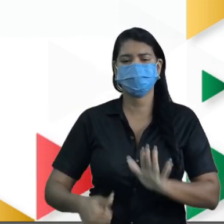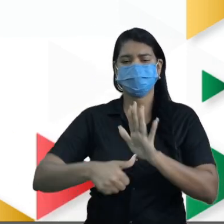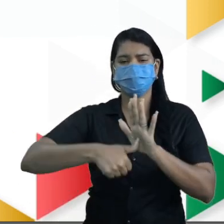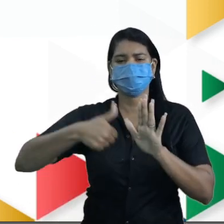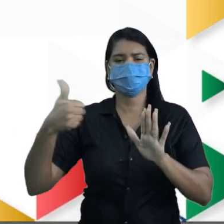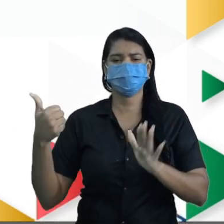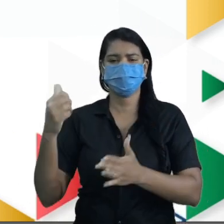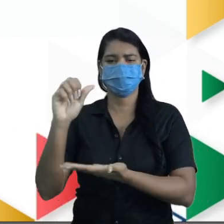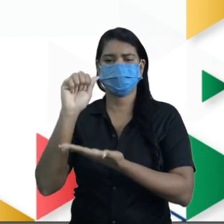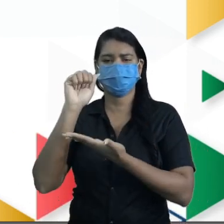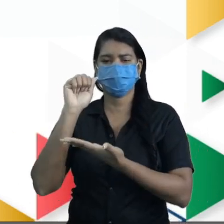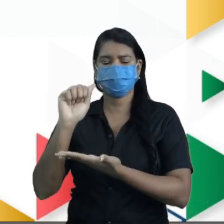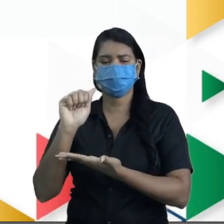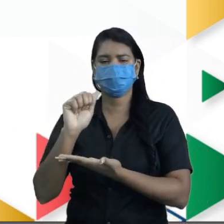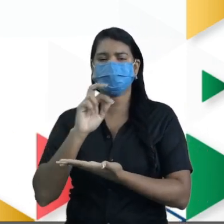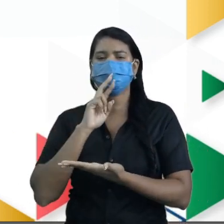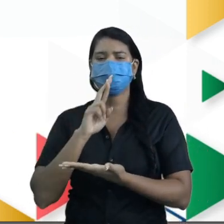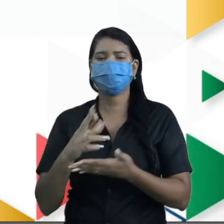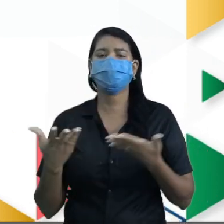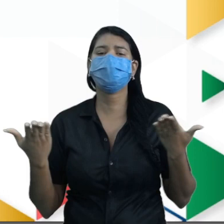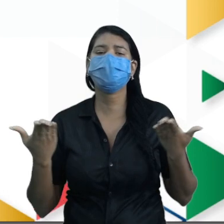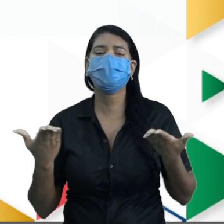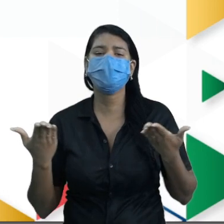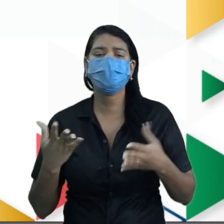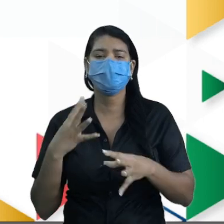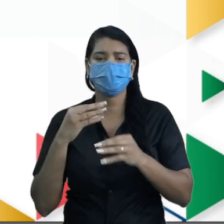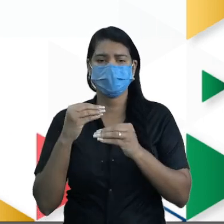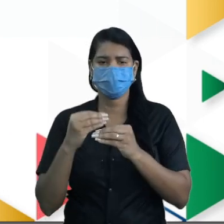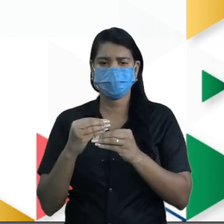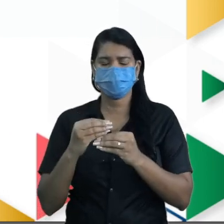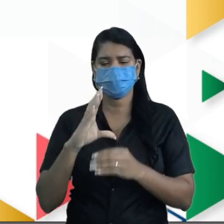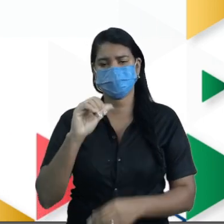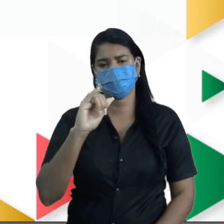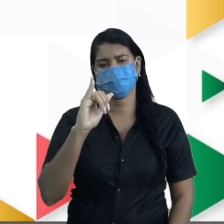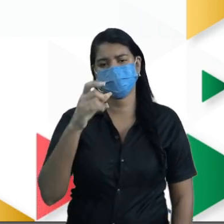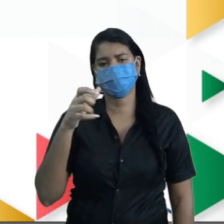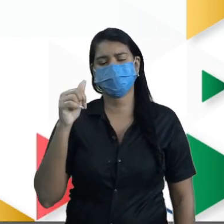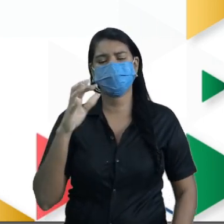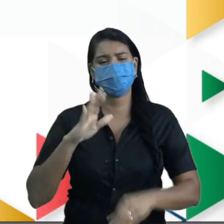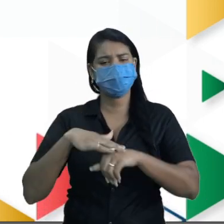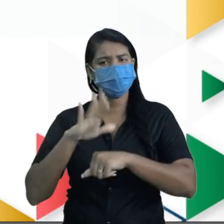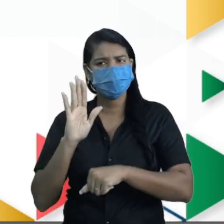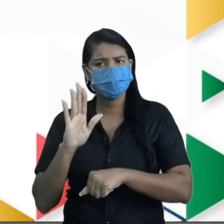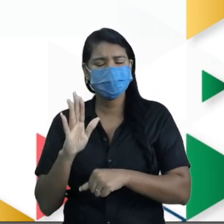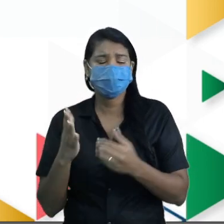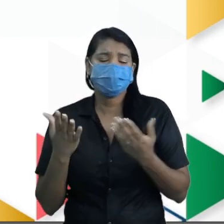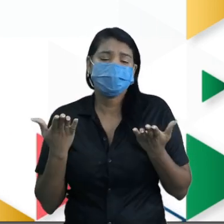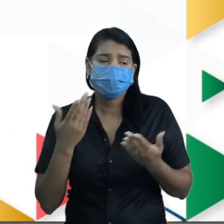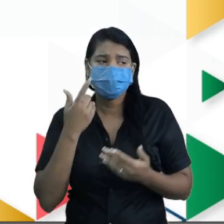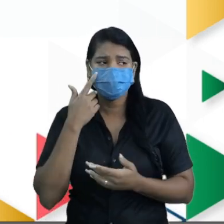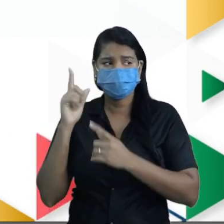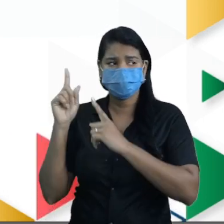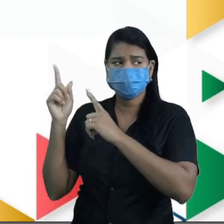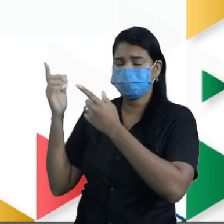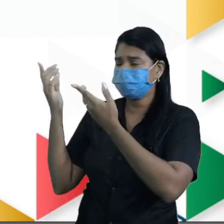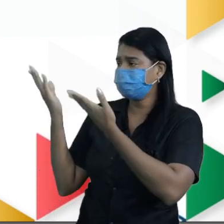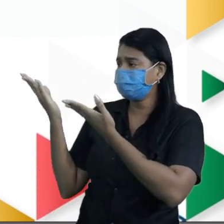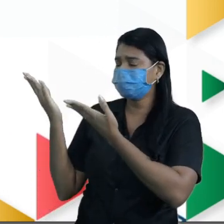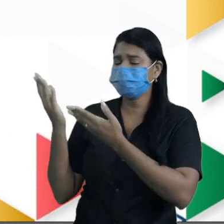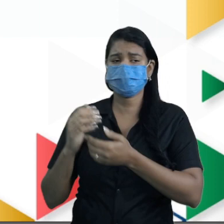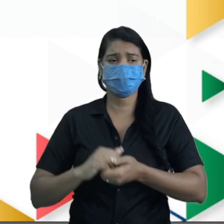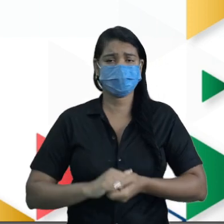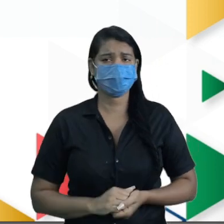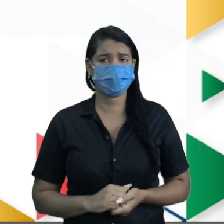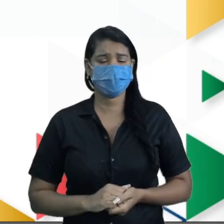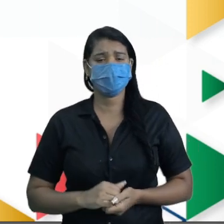A. De qual tipo de notas esse caixa tem mais? É lógico, né? Olha aí, Tipo de nota,